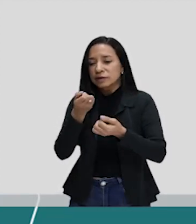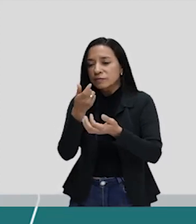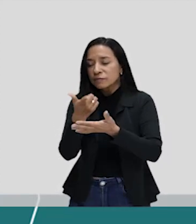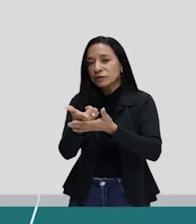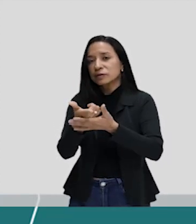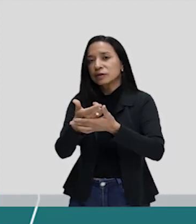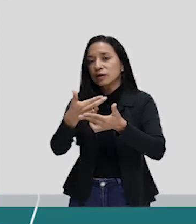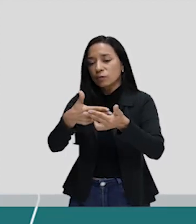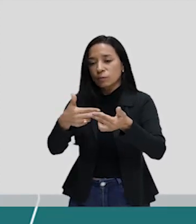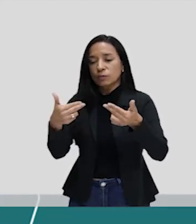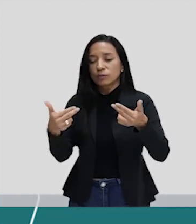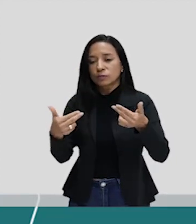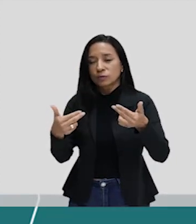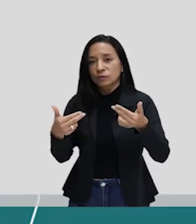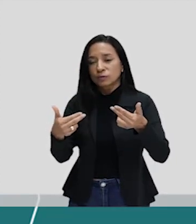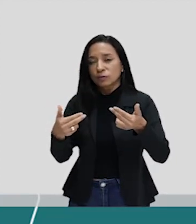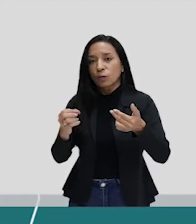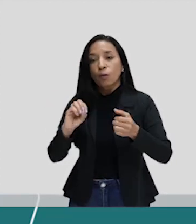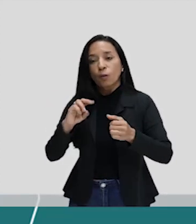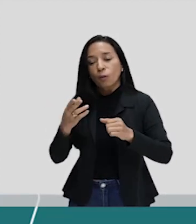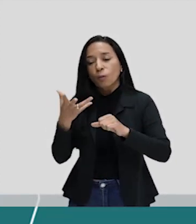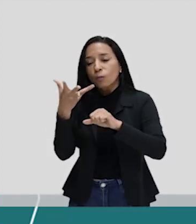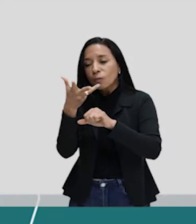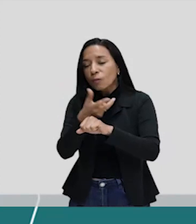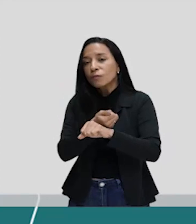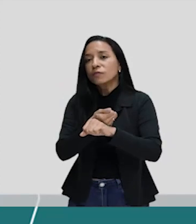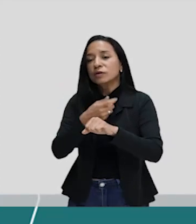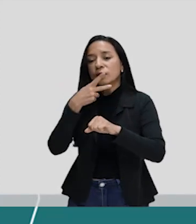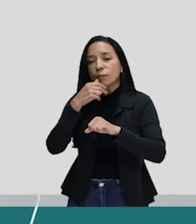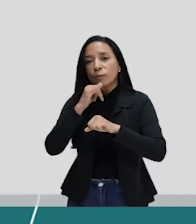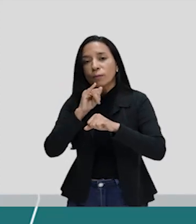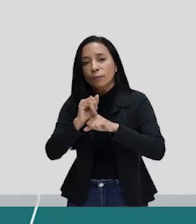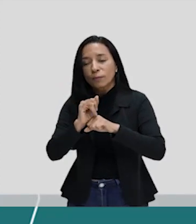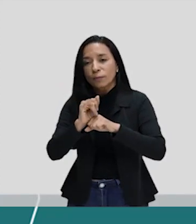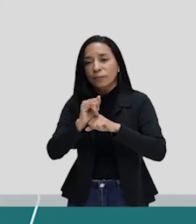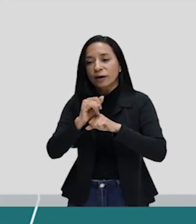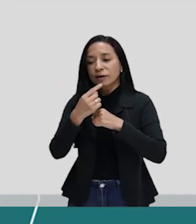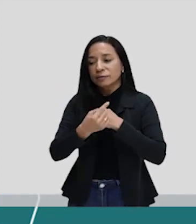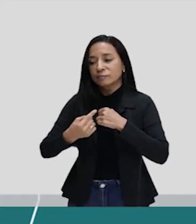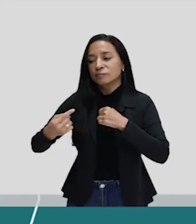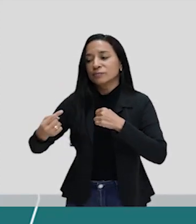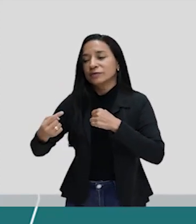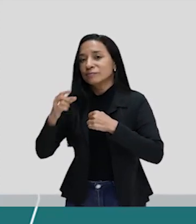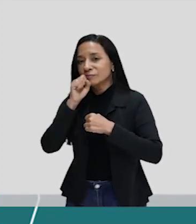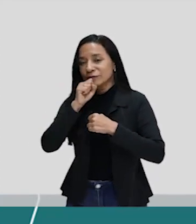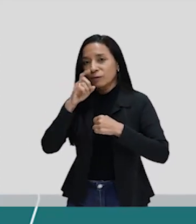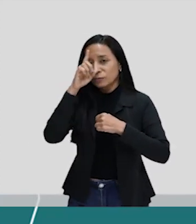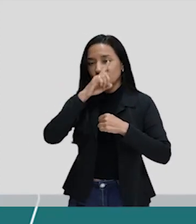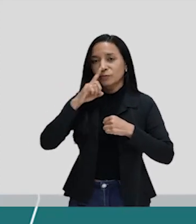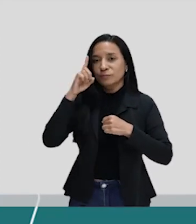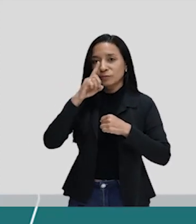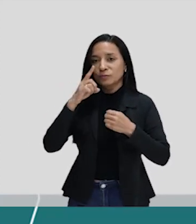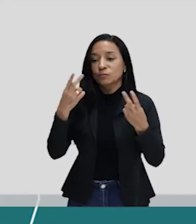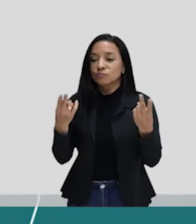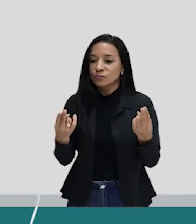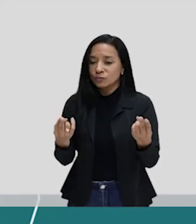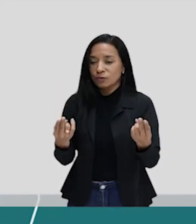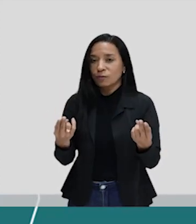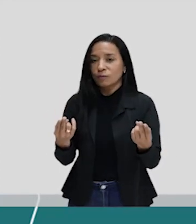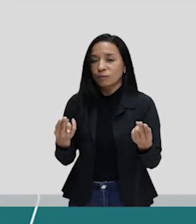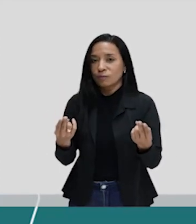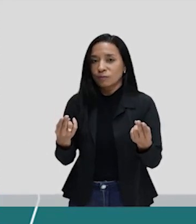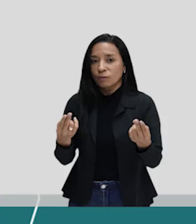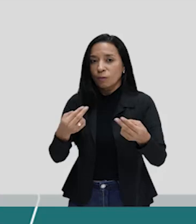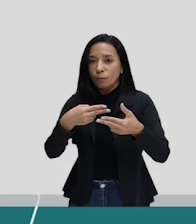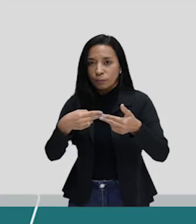eu posso querer convencer meu pai a me deixar sair no final de semana. É a mesma função, vender um produto,